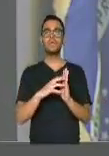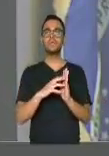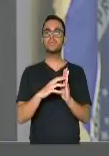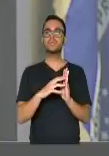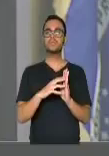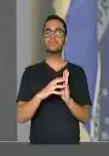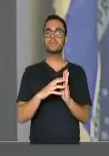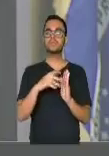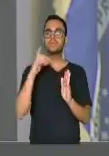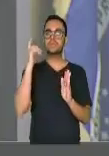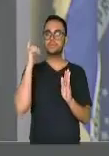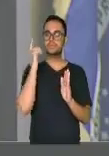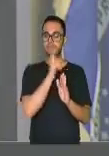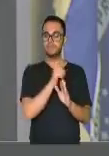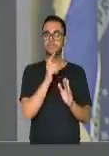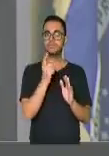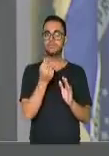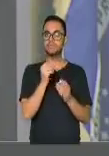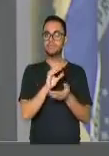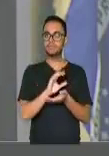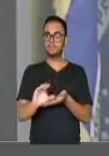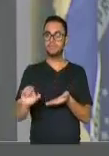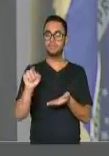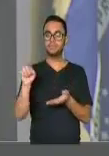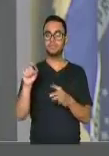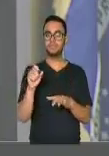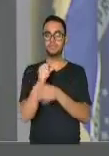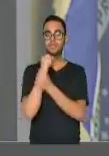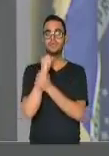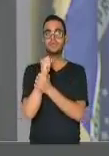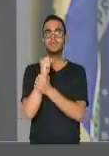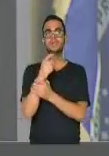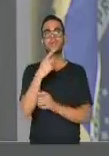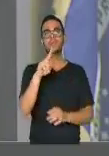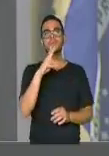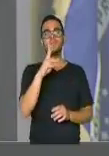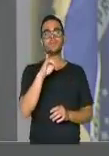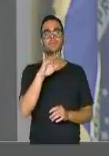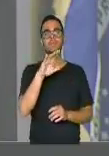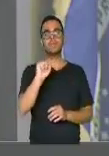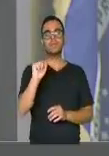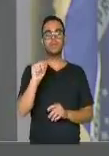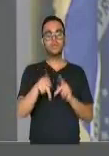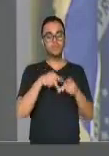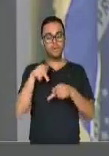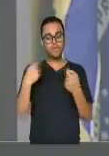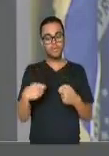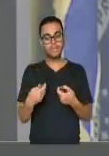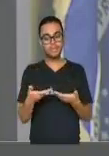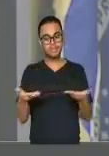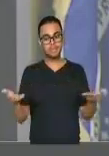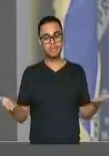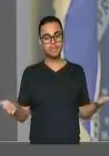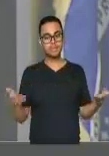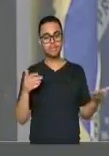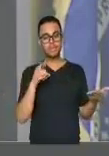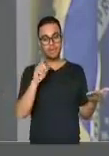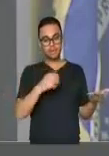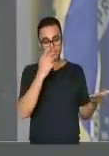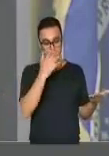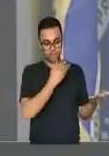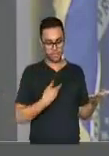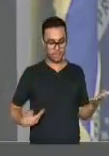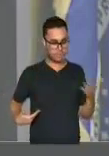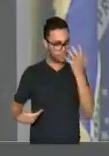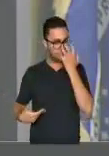investir na segurança pública, que é aquilo que o povo precisa. Então, esse é um governo sério,